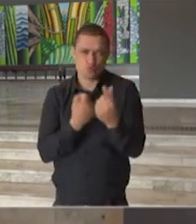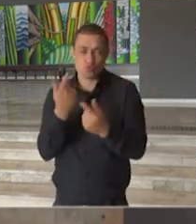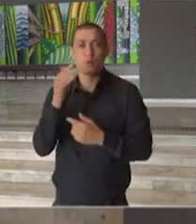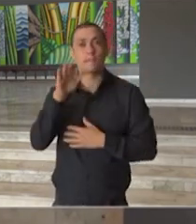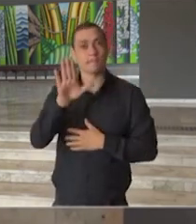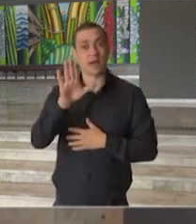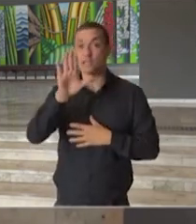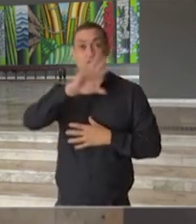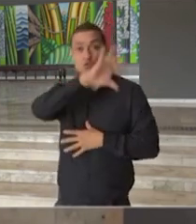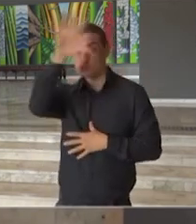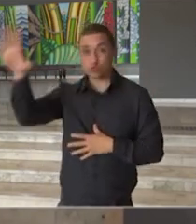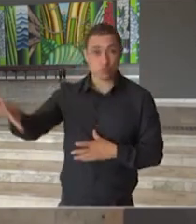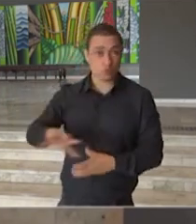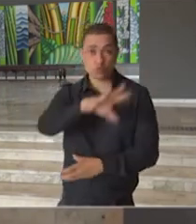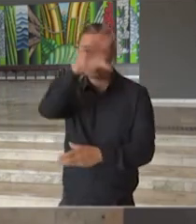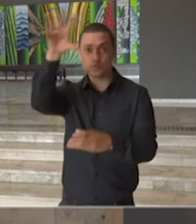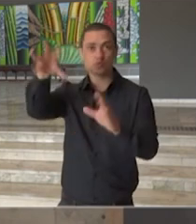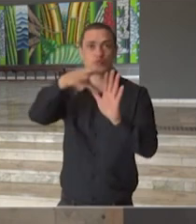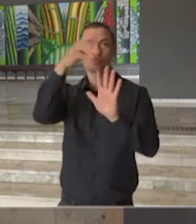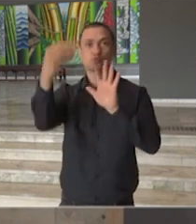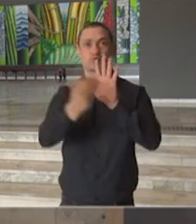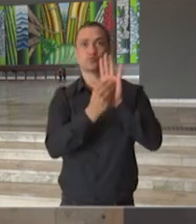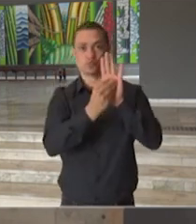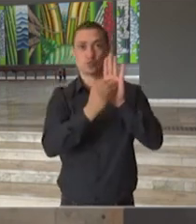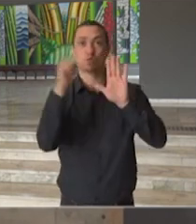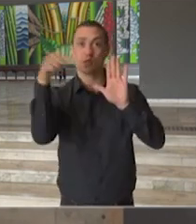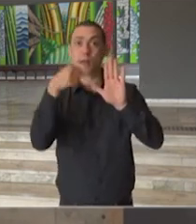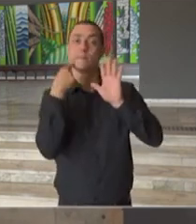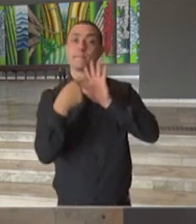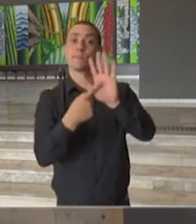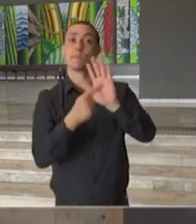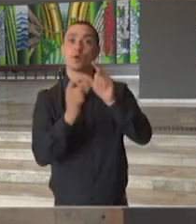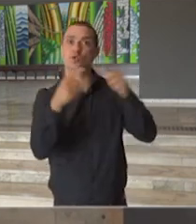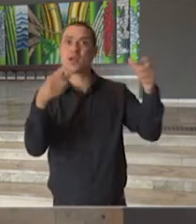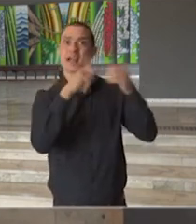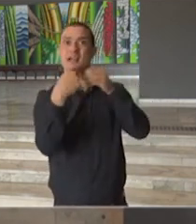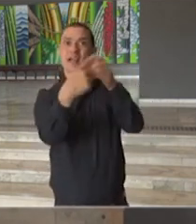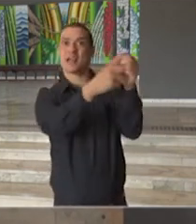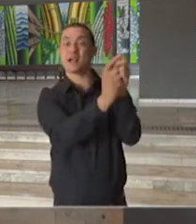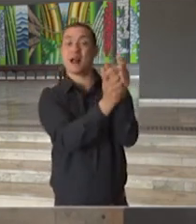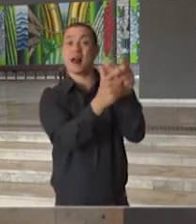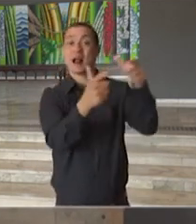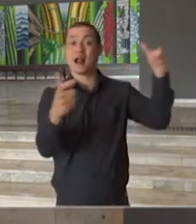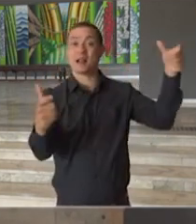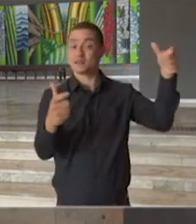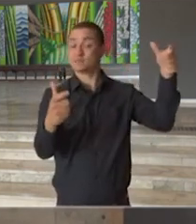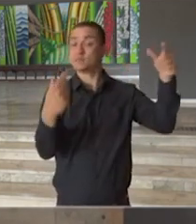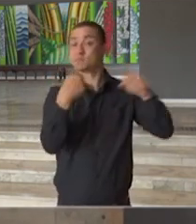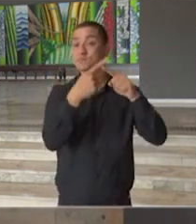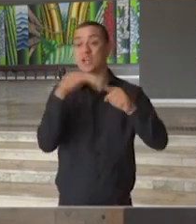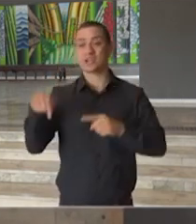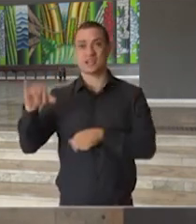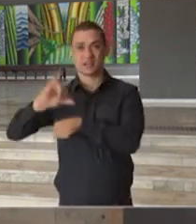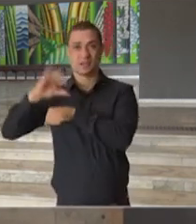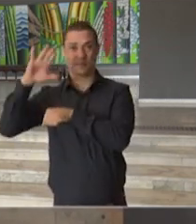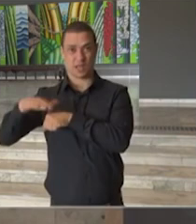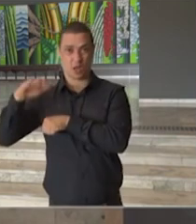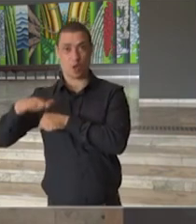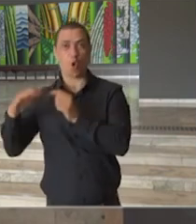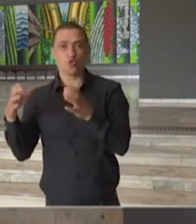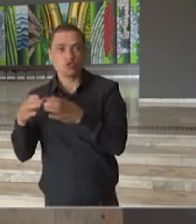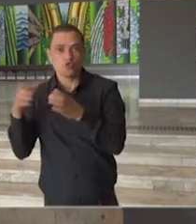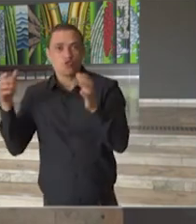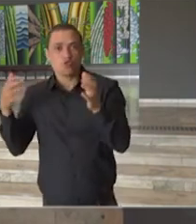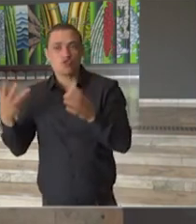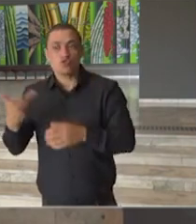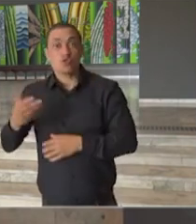compõem uma tendência desse crescimento no interior do Estado, enquanto a desaceleração ocorre aqui na